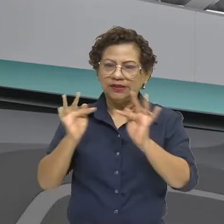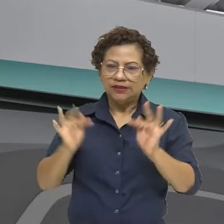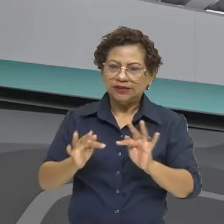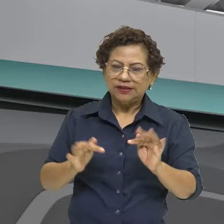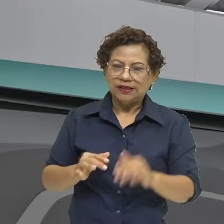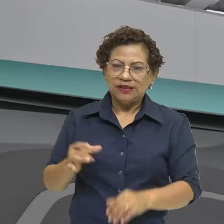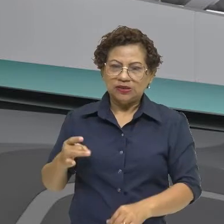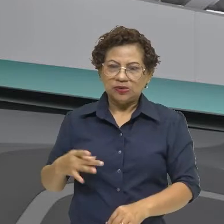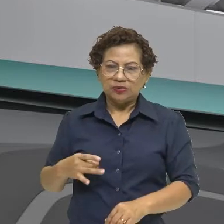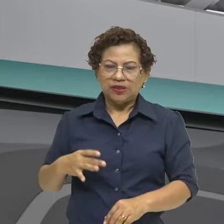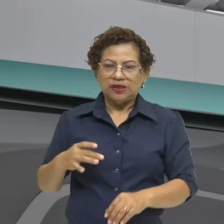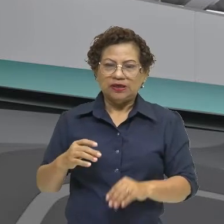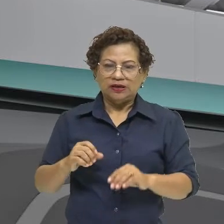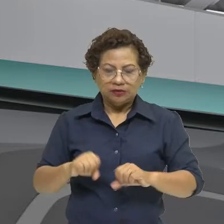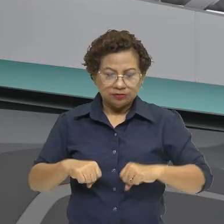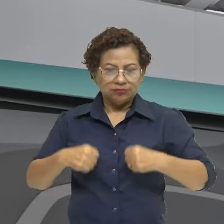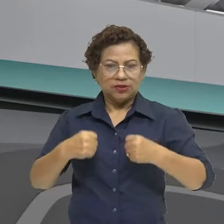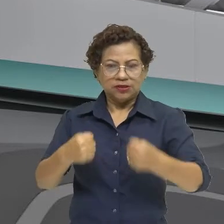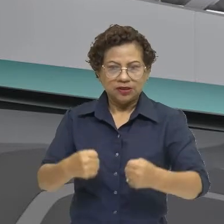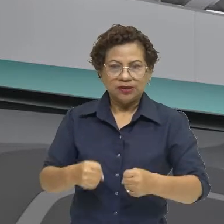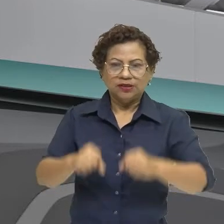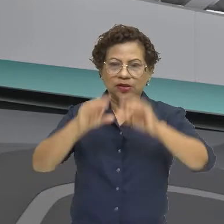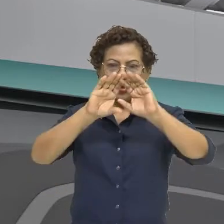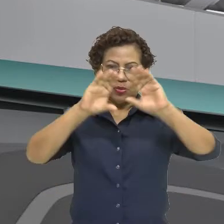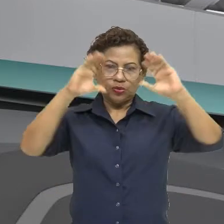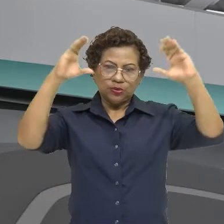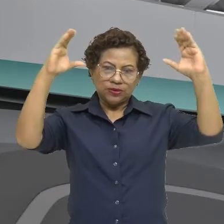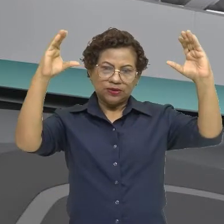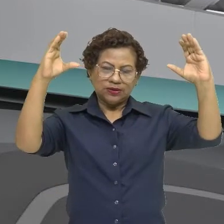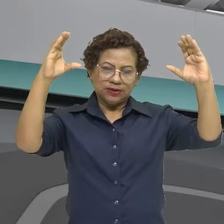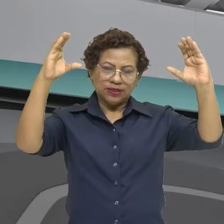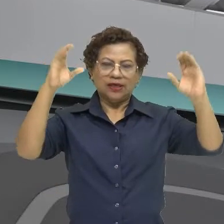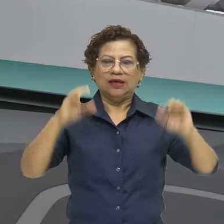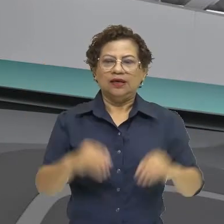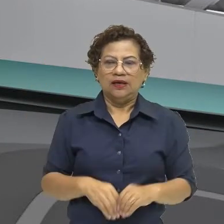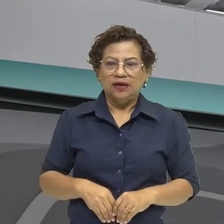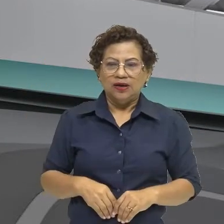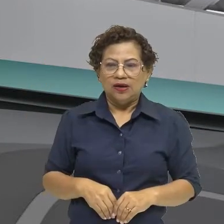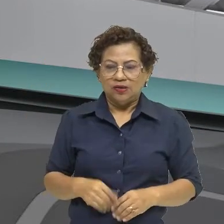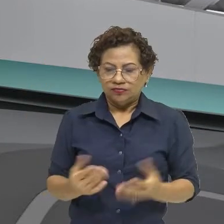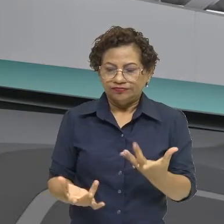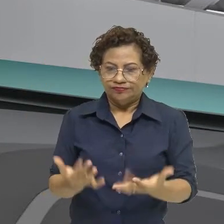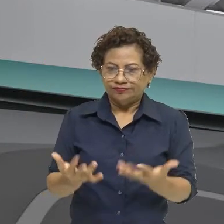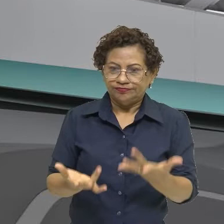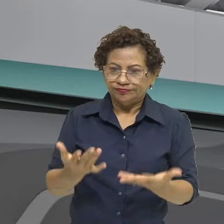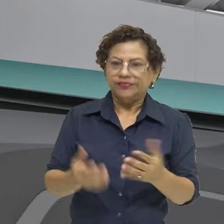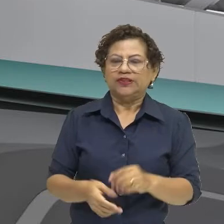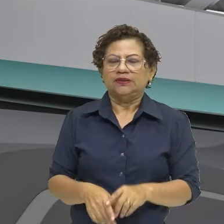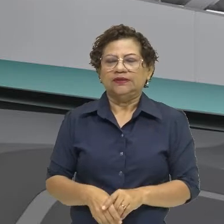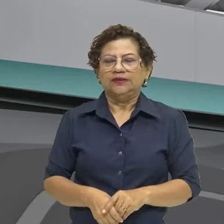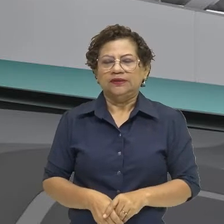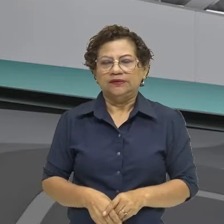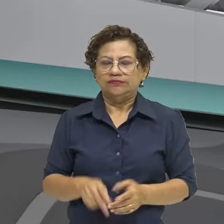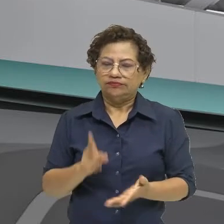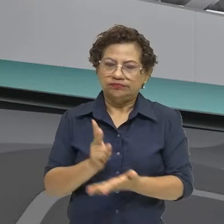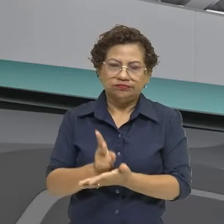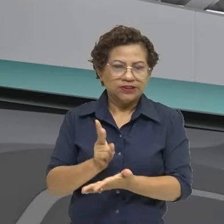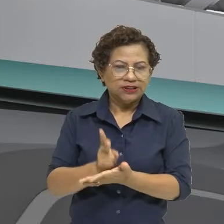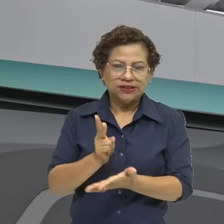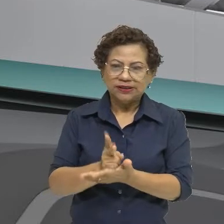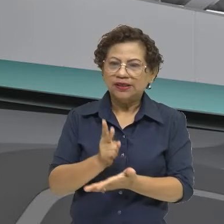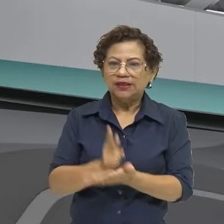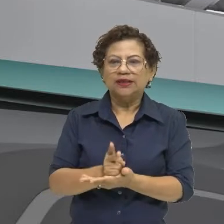Então, o céu, o inferno, o celestial, então eles sempre estavam trabalhando com essa força